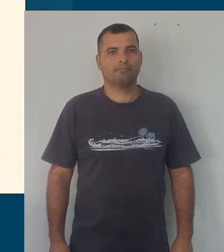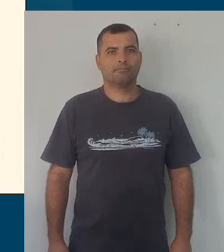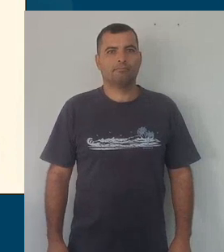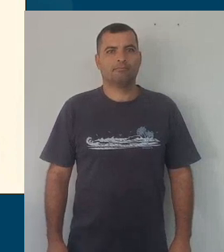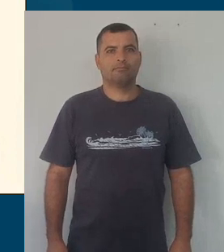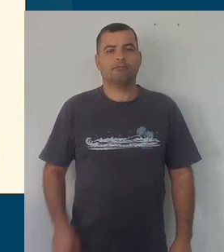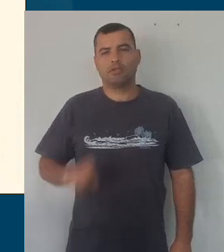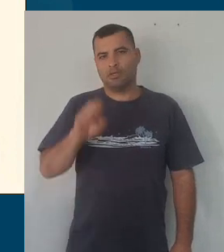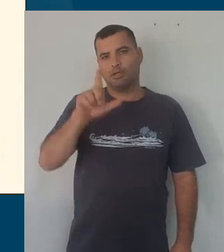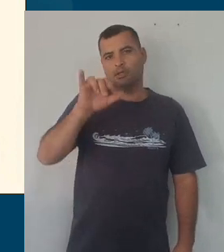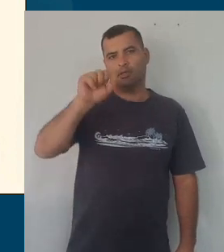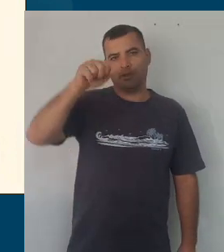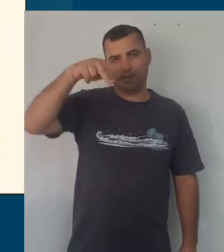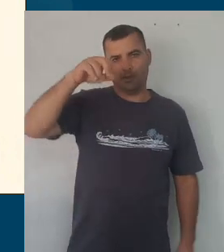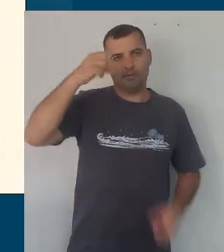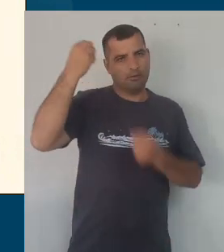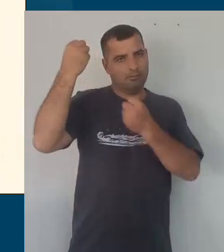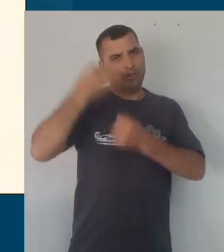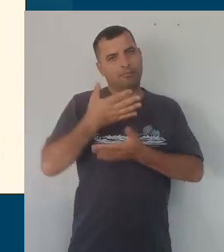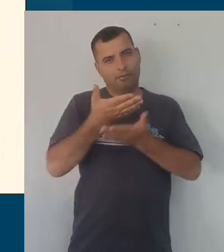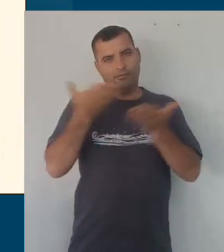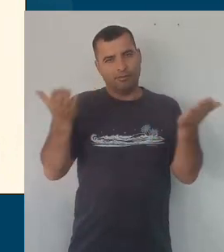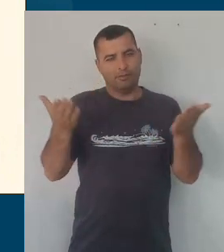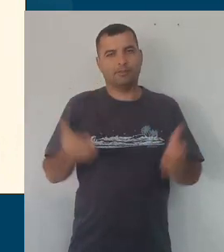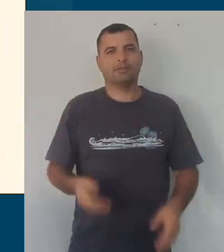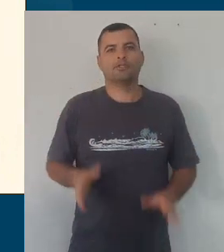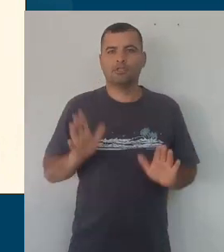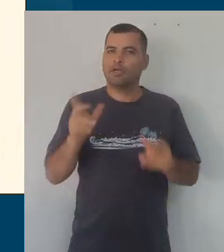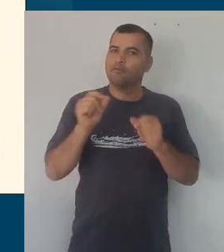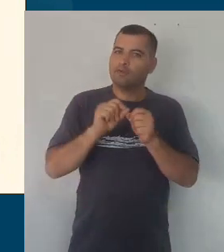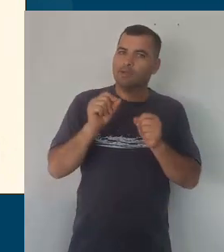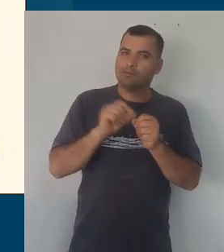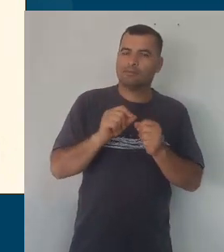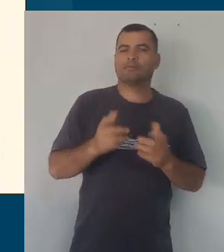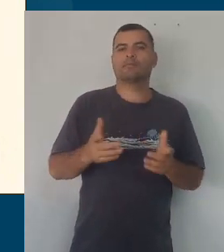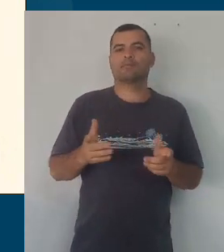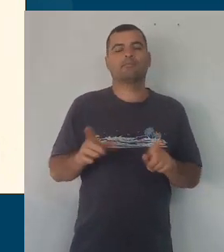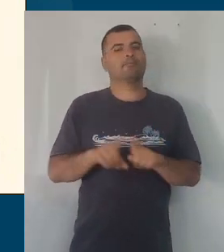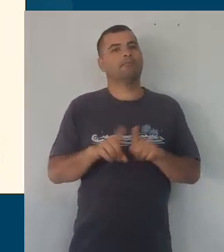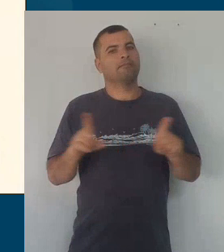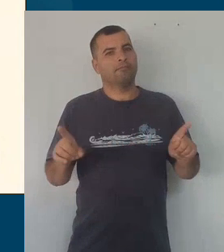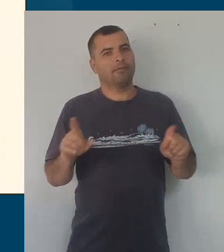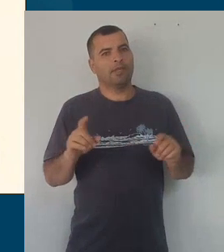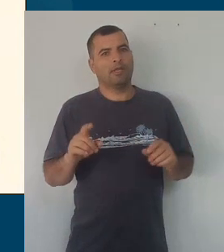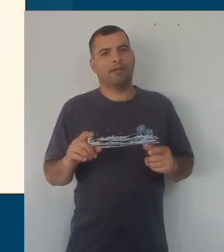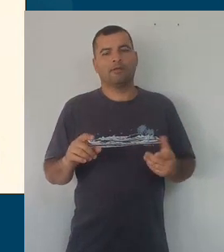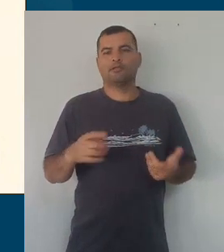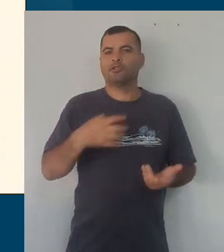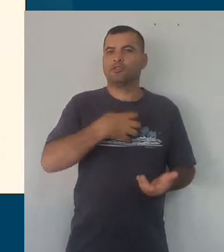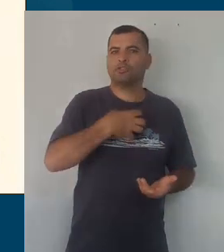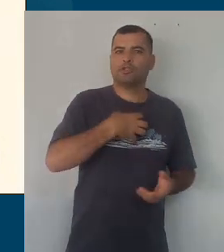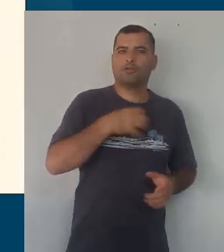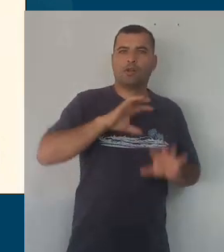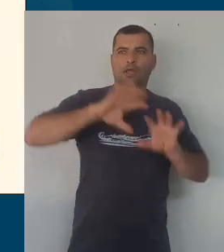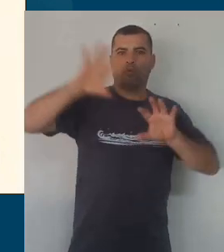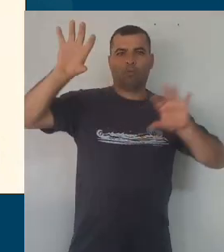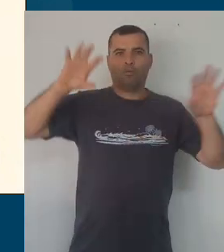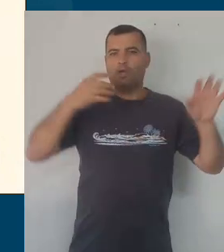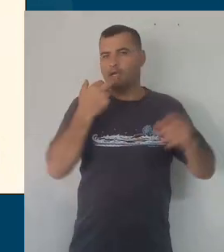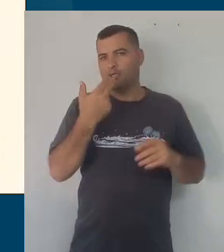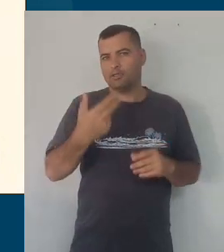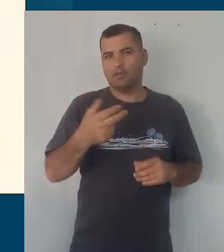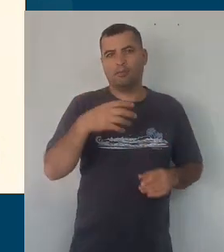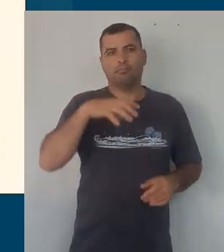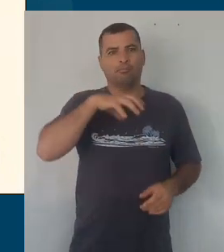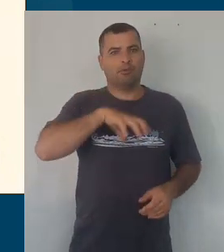A Eliane vai descrever para vocês tudo o que foi feito, mas em termos de linguagens que envolvem